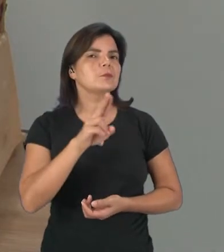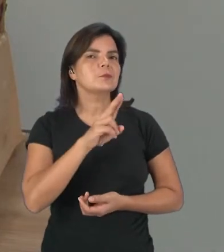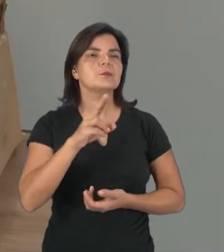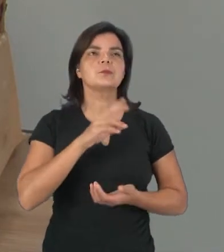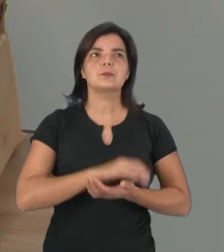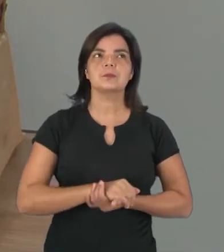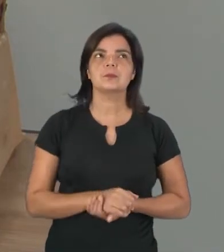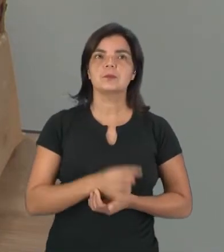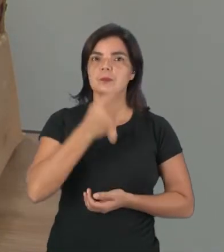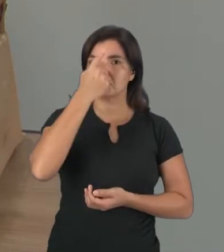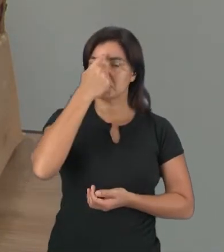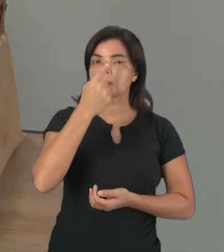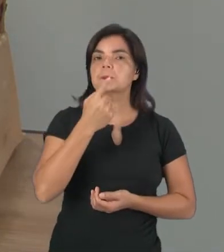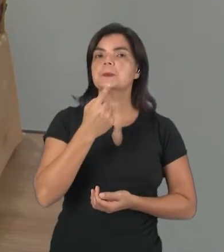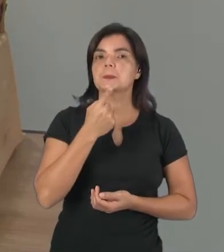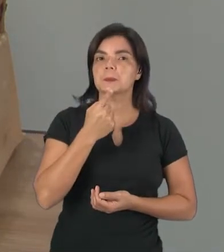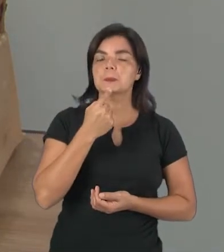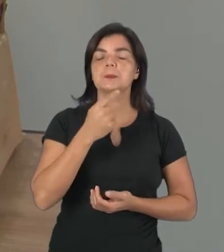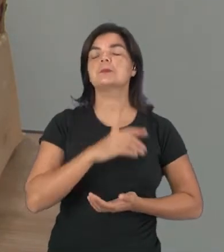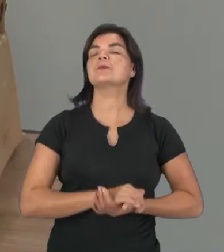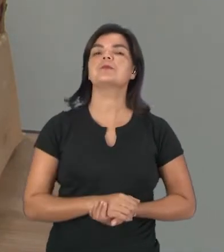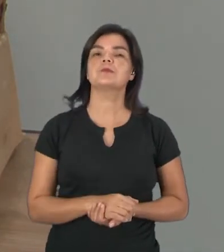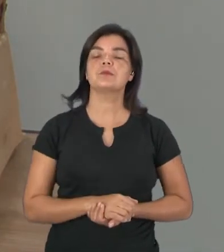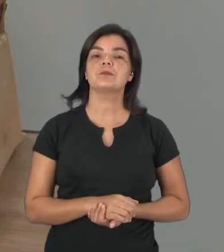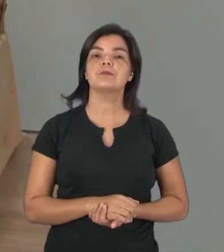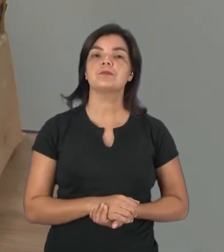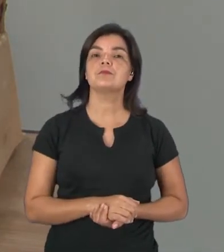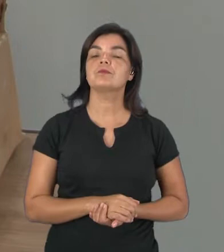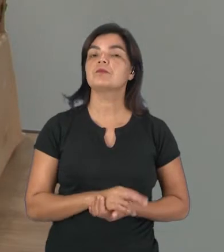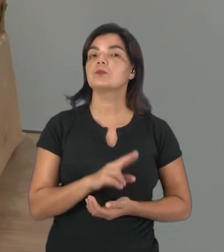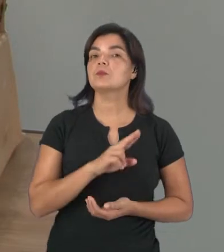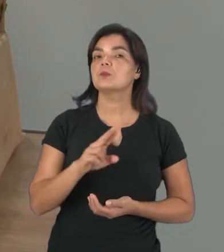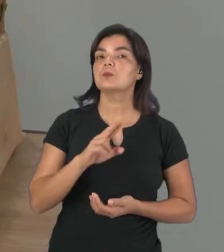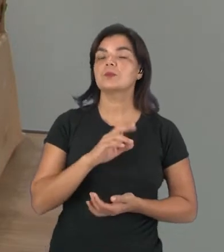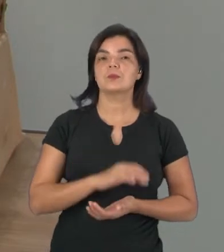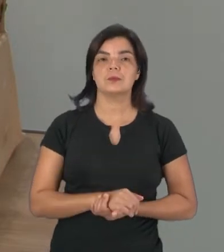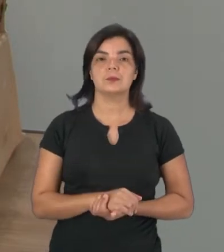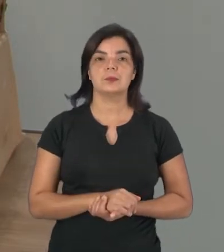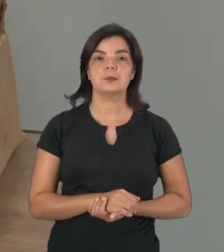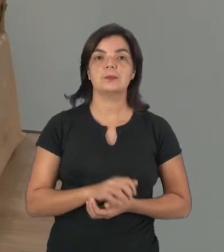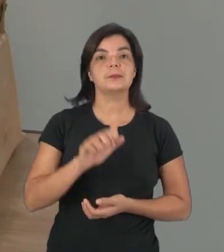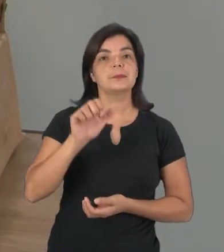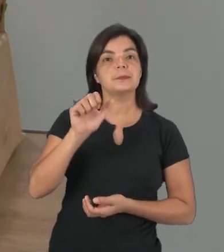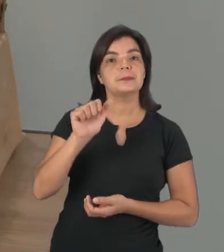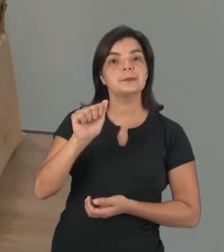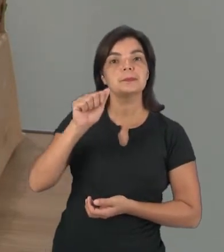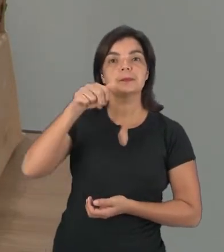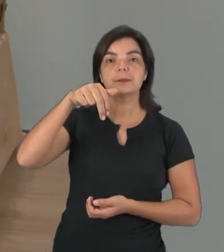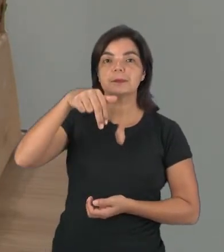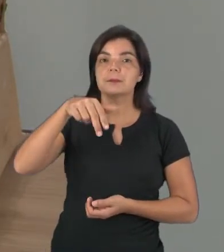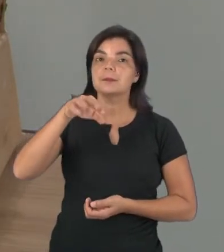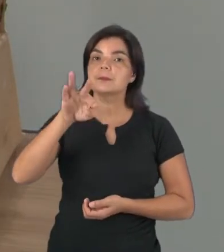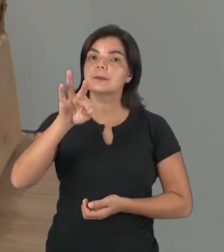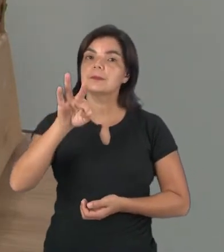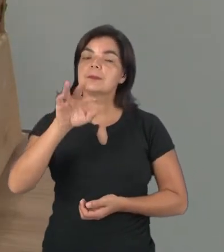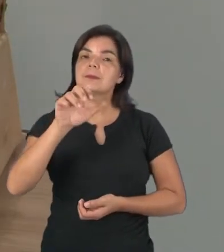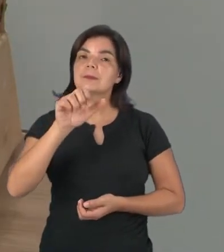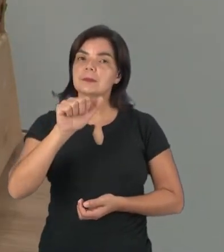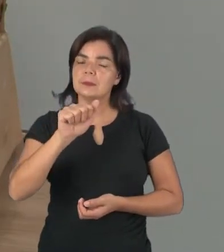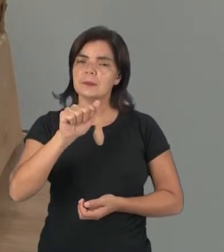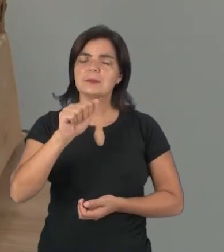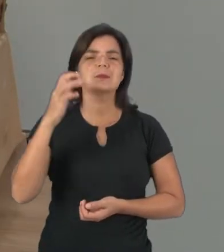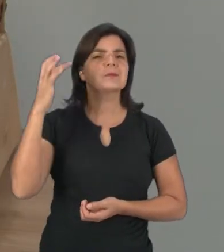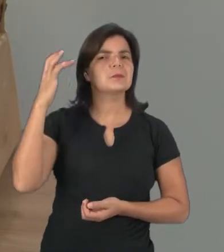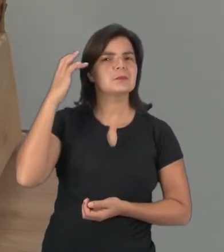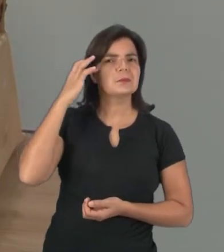animal? A imagem deste animal? Este aqui é uma anta. Isso mesmo. Será